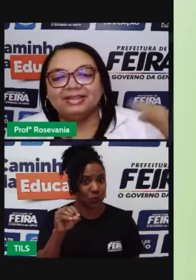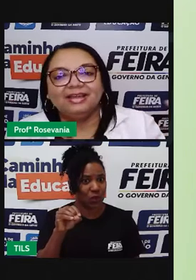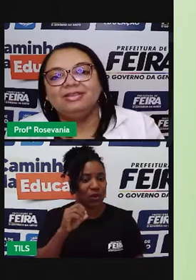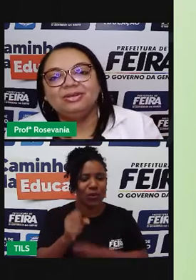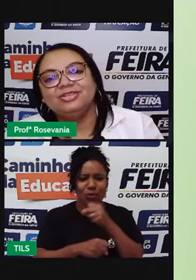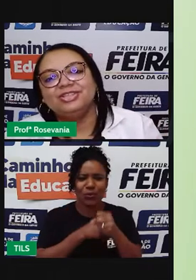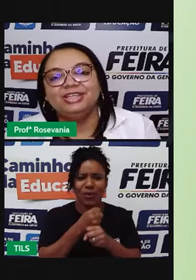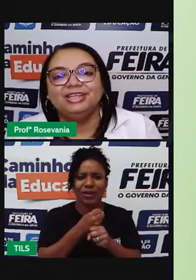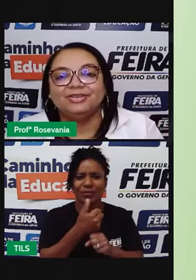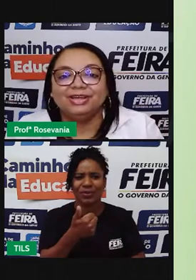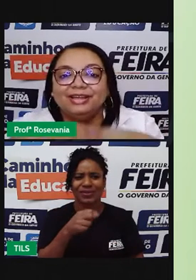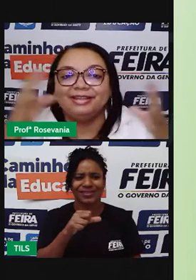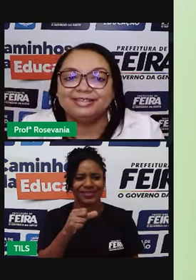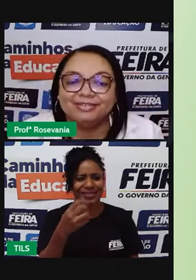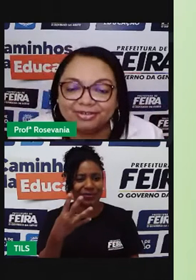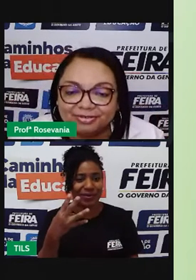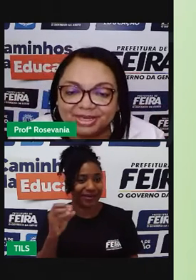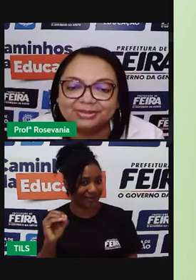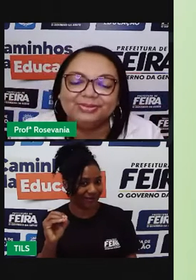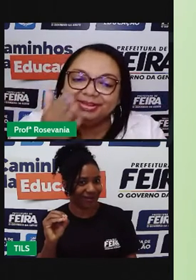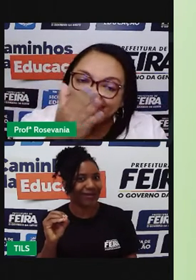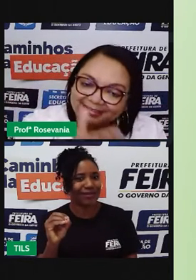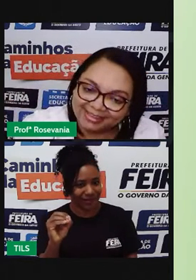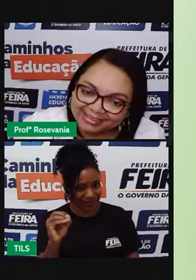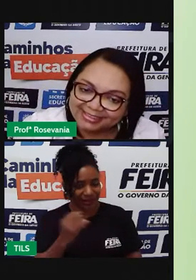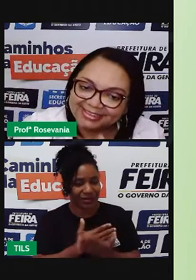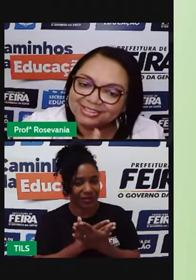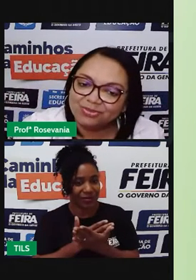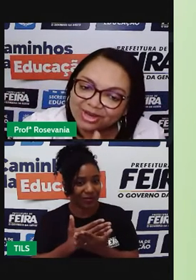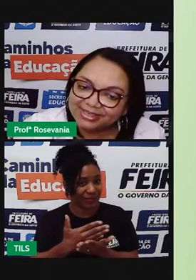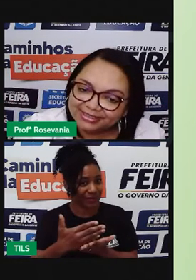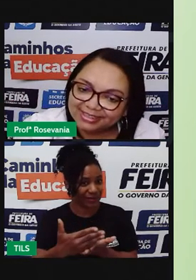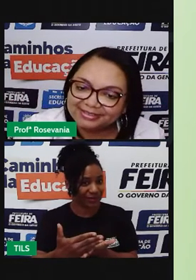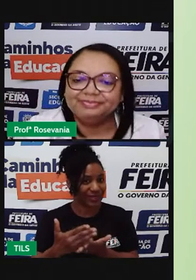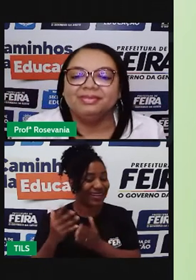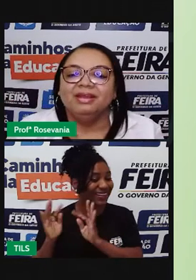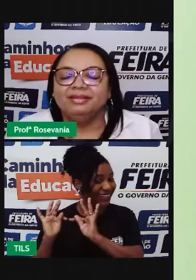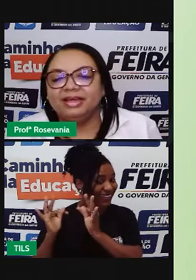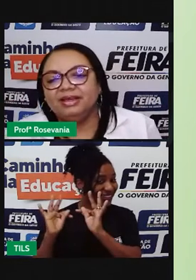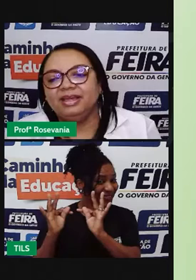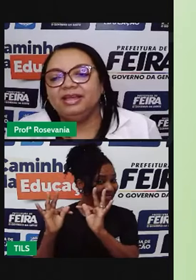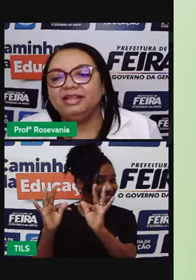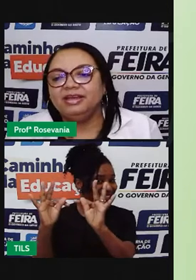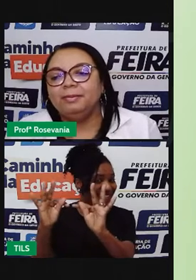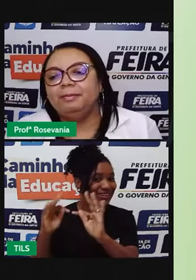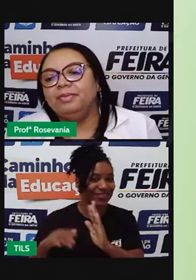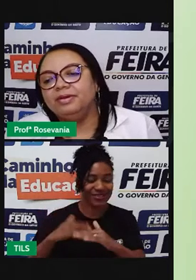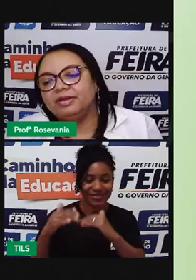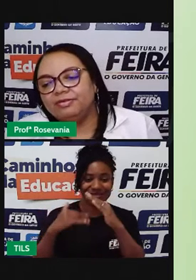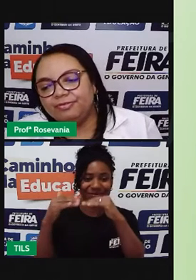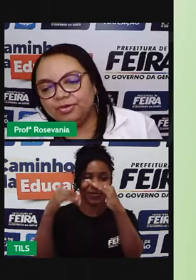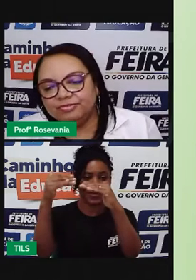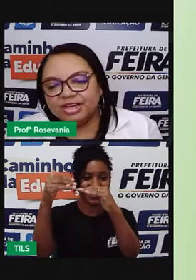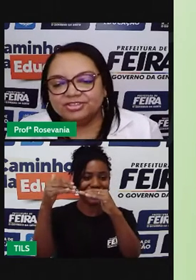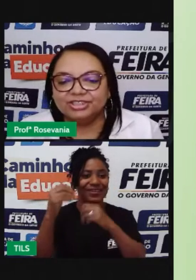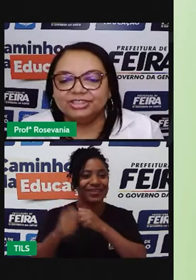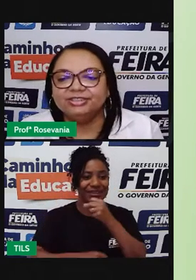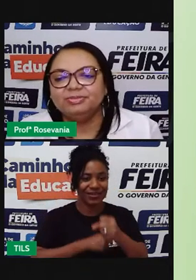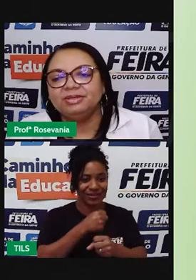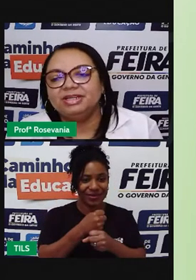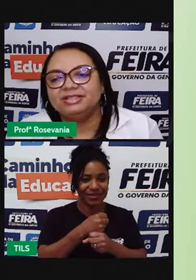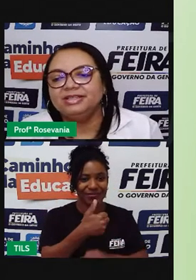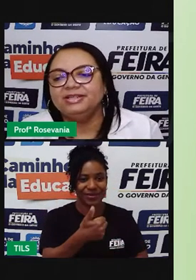com aquela tecnologia, com aquele desenvolvimento da década de 40, né, ele foi